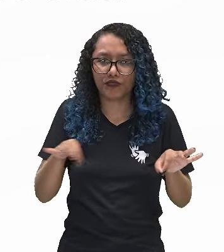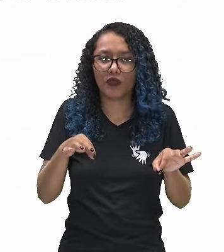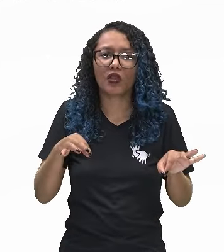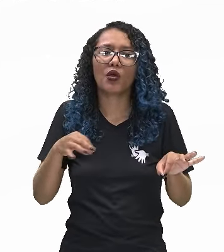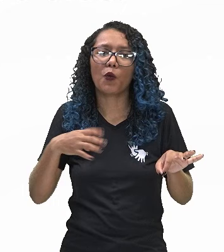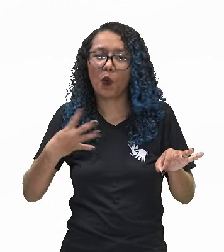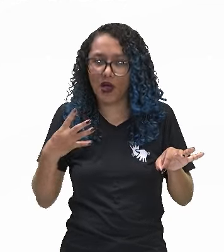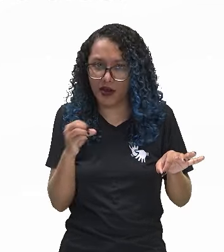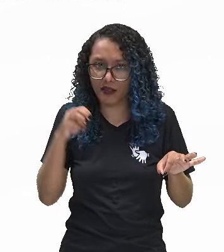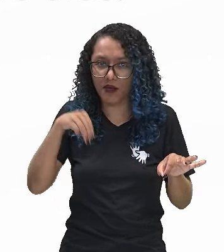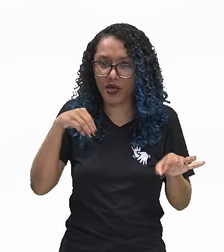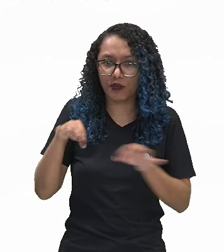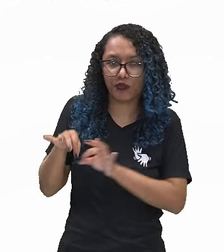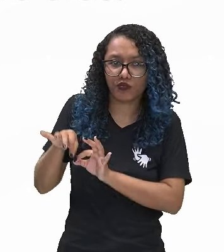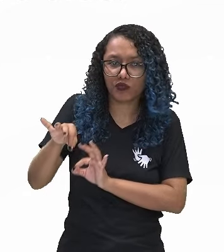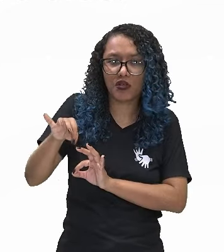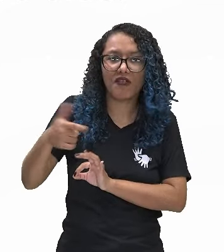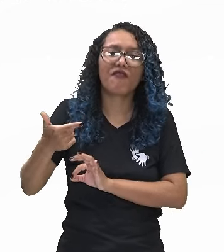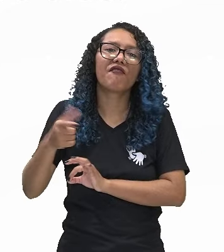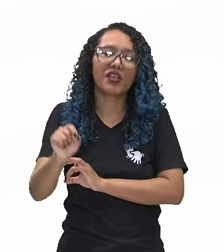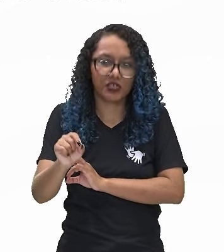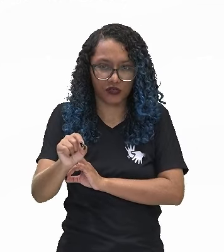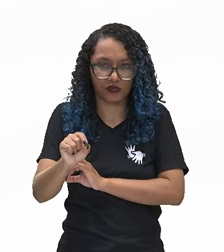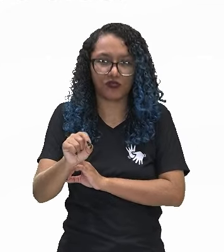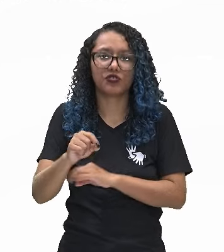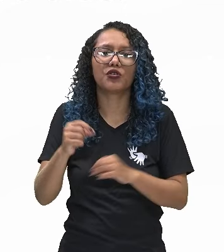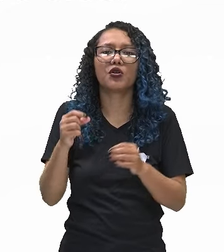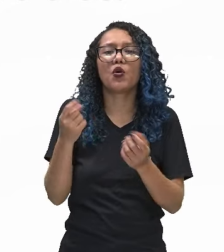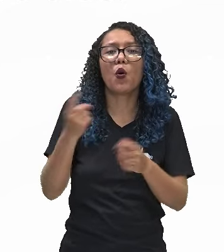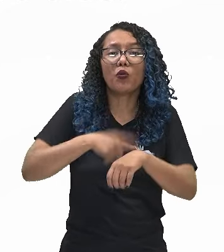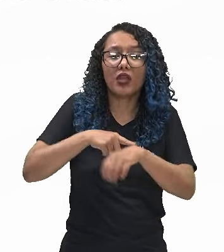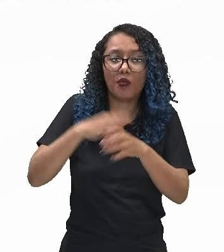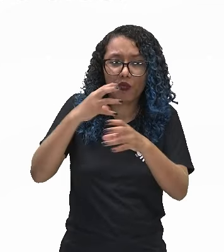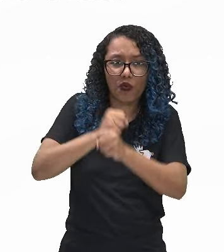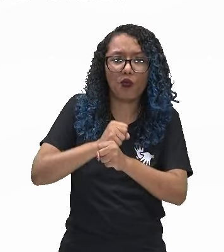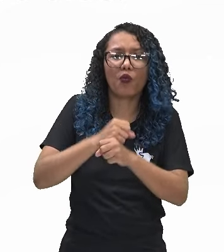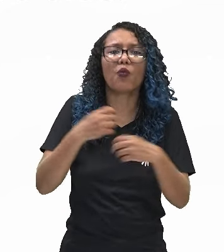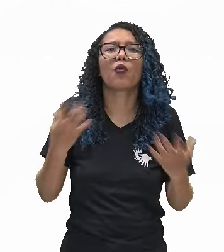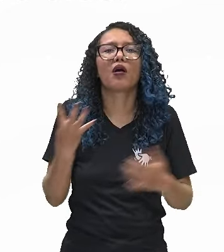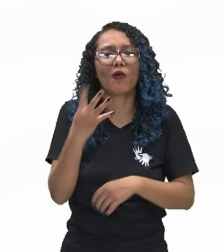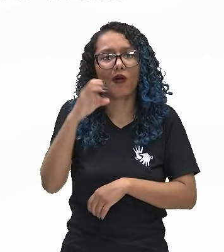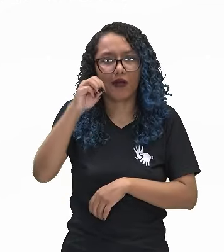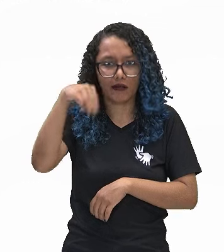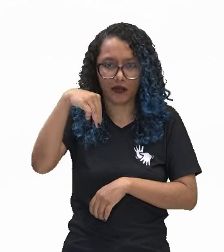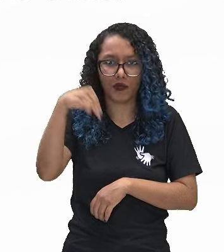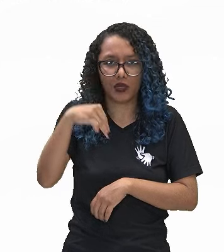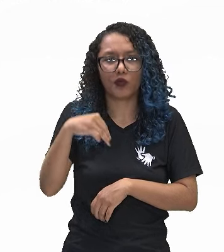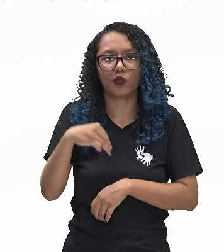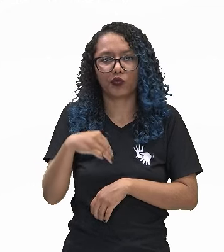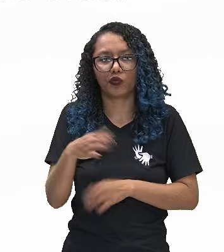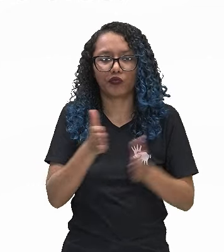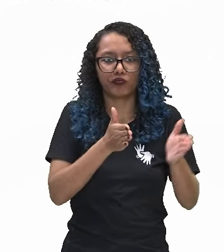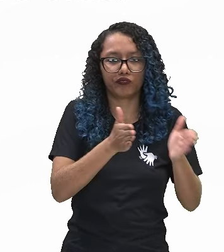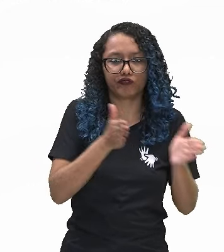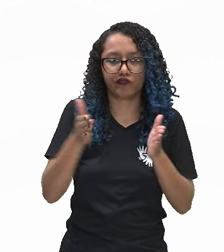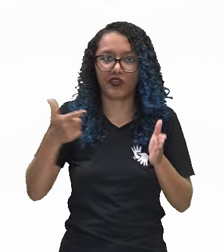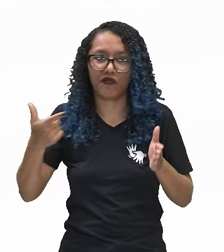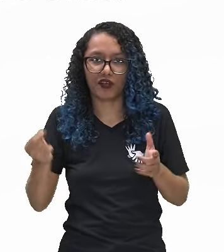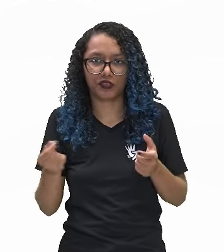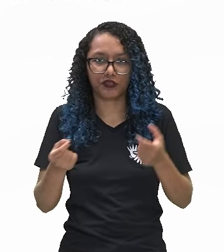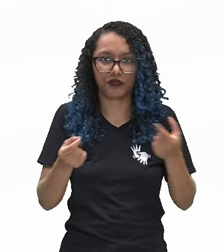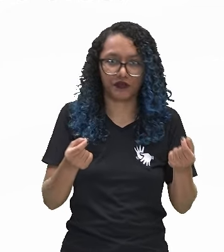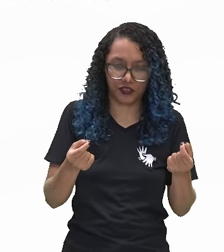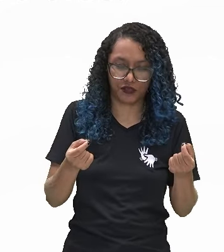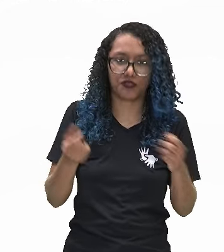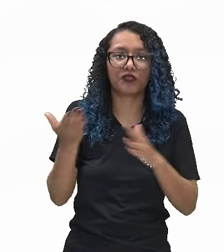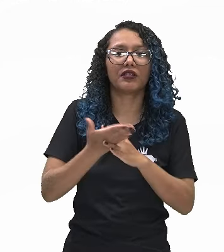largura. O tempo total do jogo é de 40 minutos, ou seja, são dois tempos de 20 minutos, com um intervalo de 10